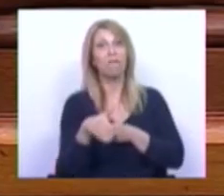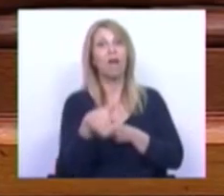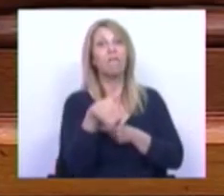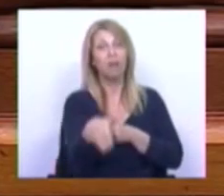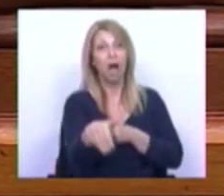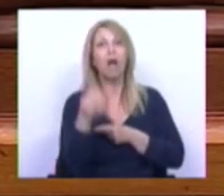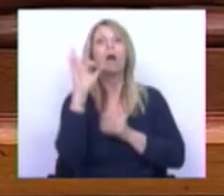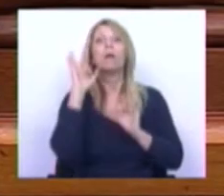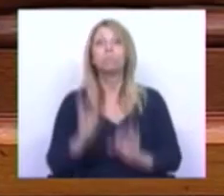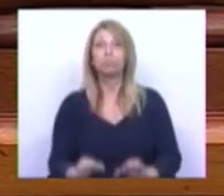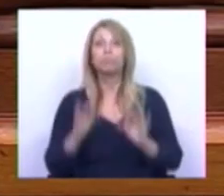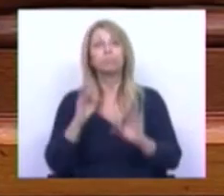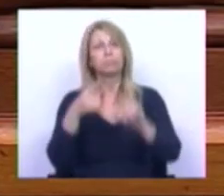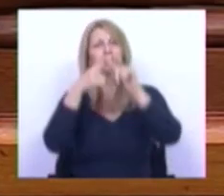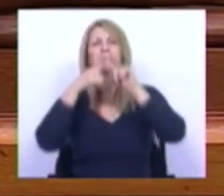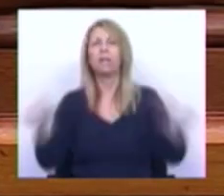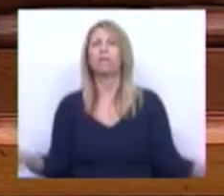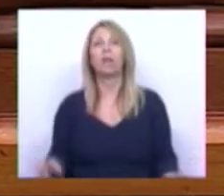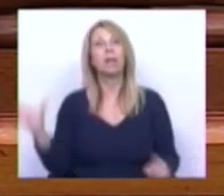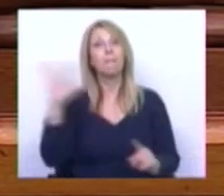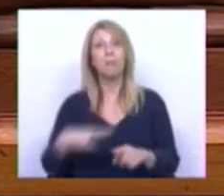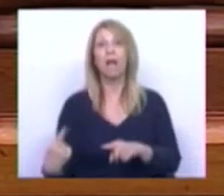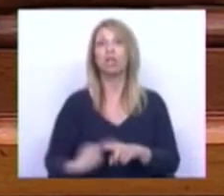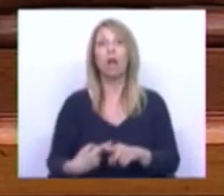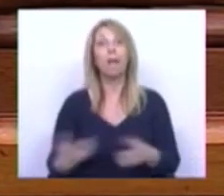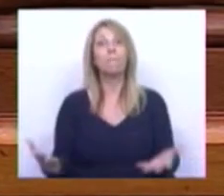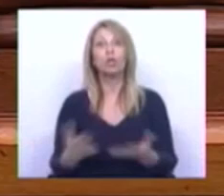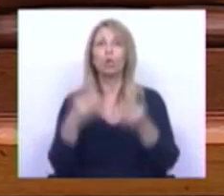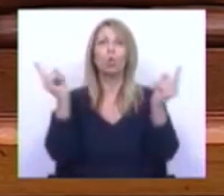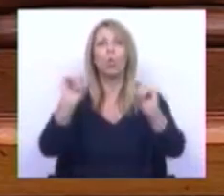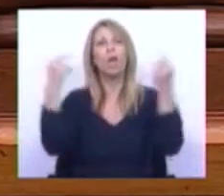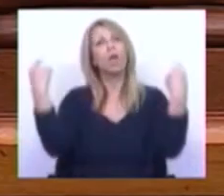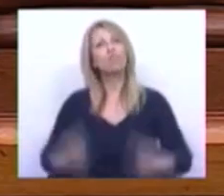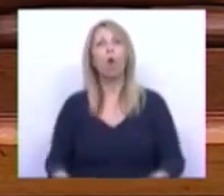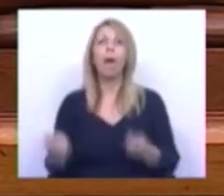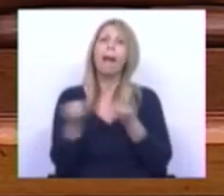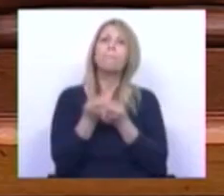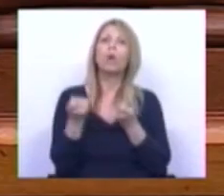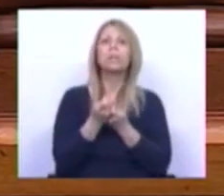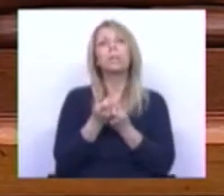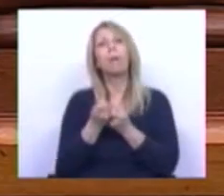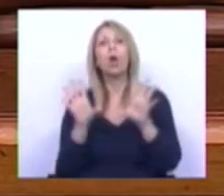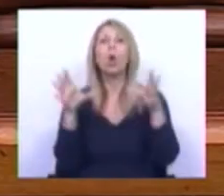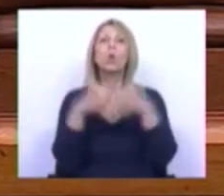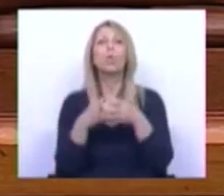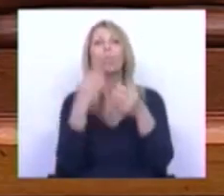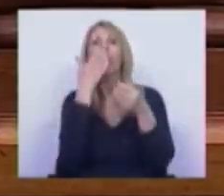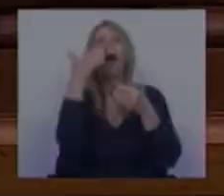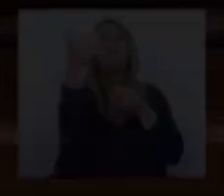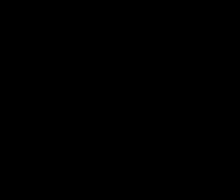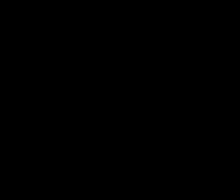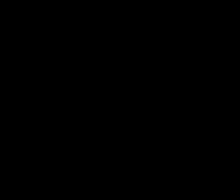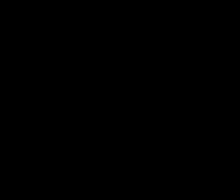significativamente diferente e mais ambicioso do que apenas aproximarmos do Pelotão da Frente. Muito obrigado.